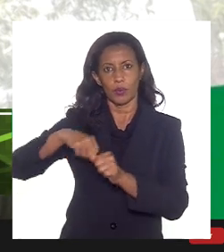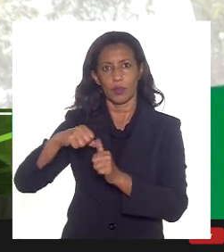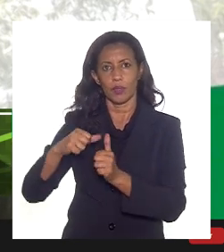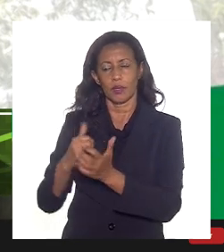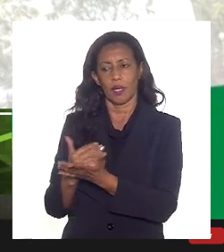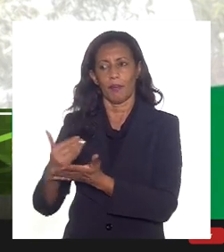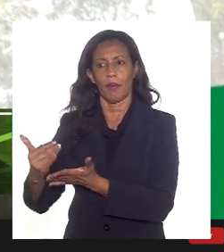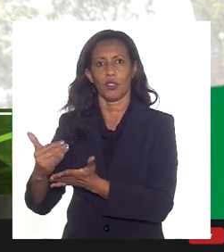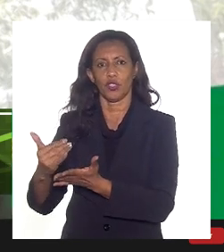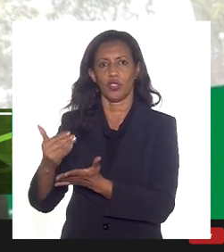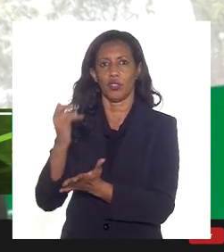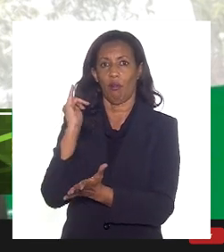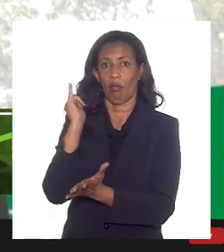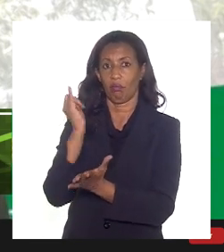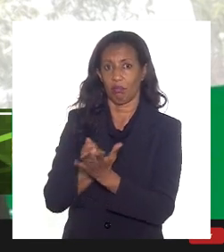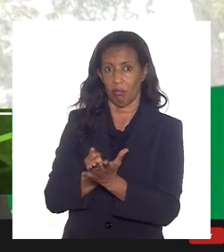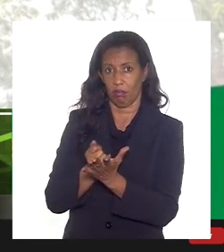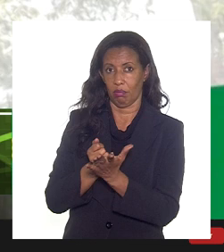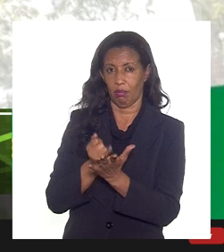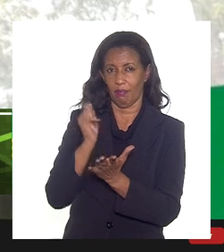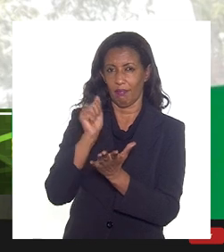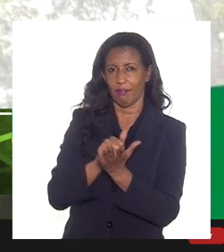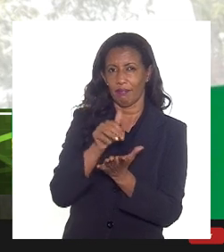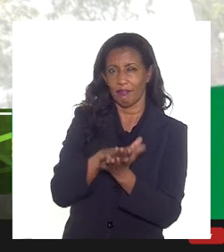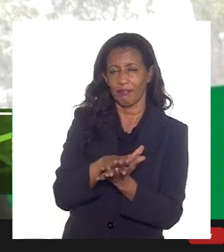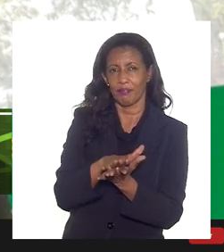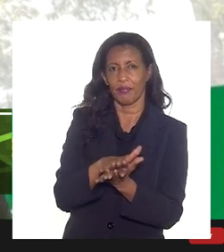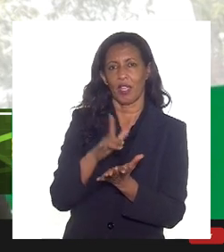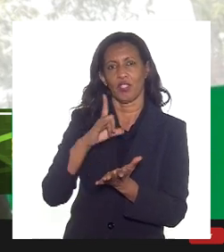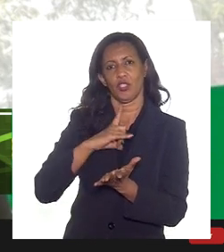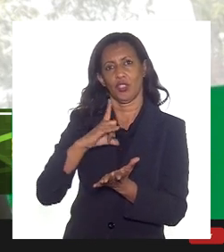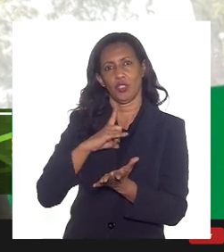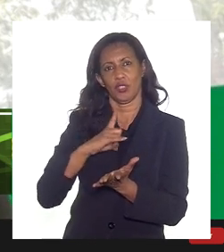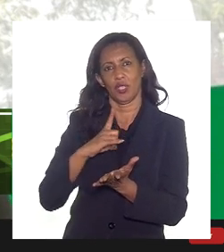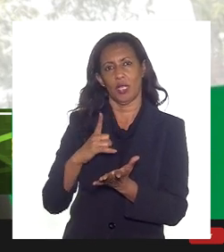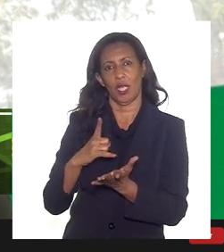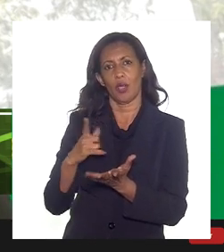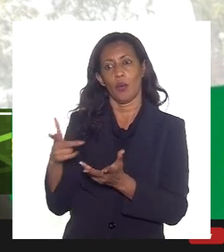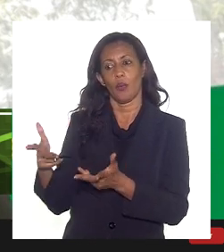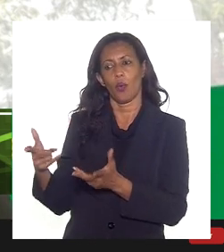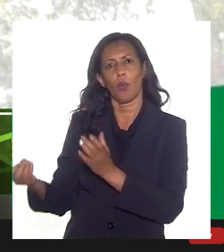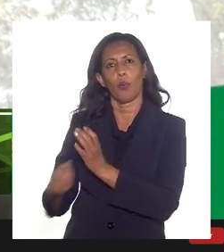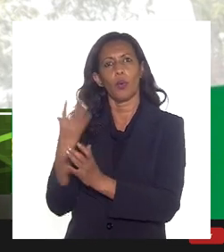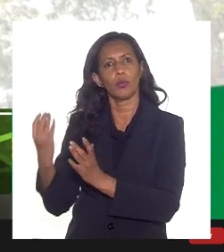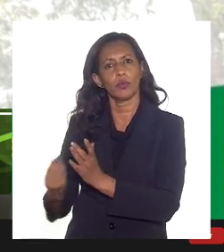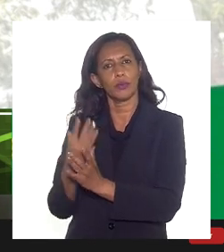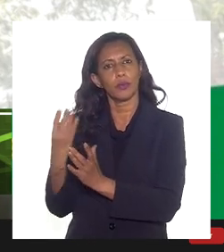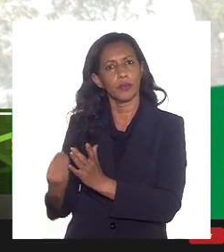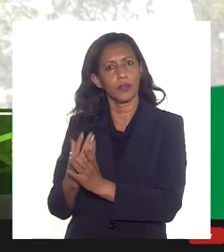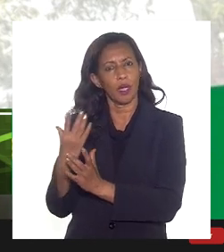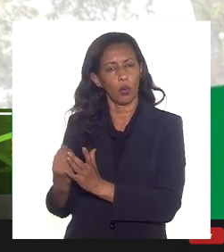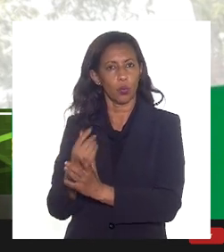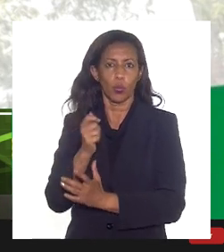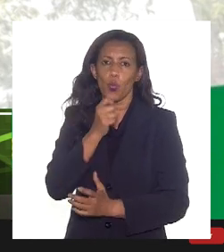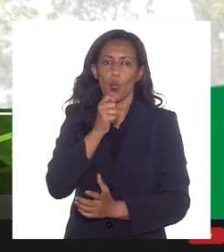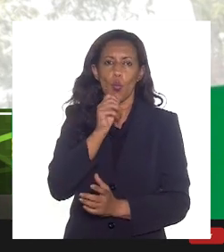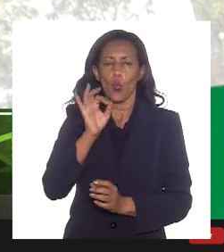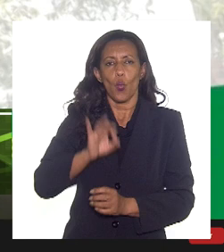taxas que ou são lineares ou são por unidades produzidas não houve aqui